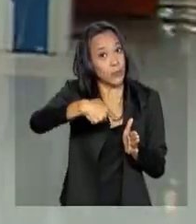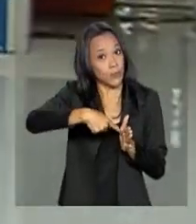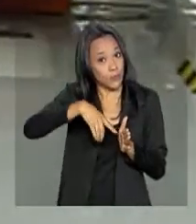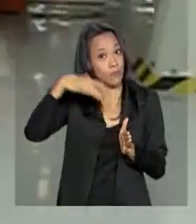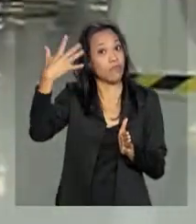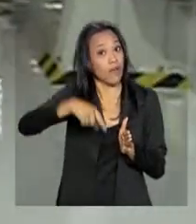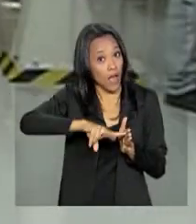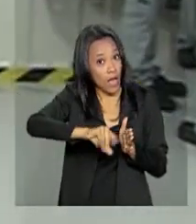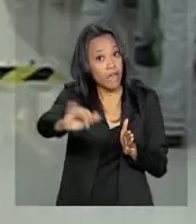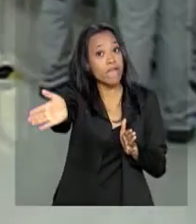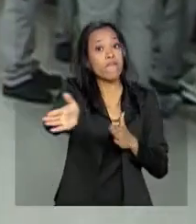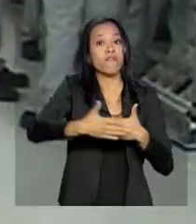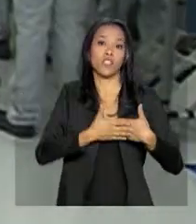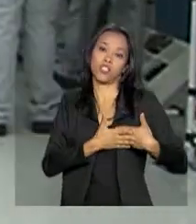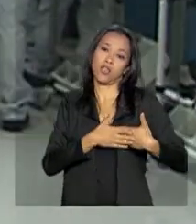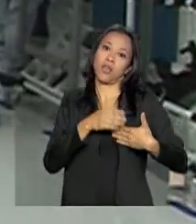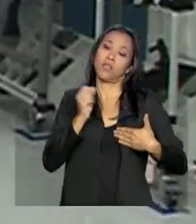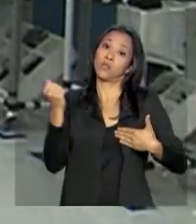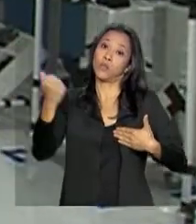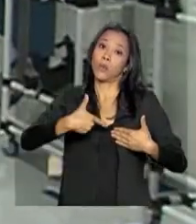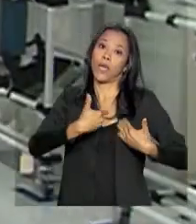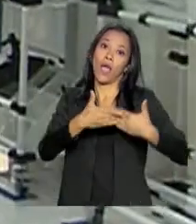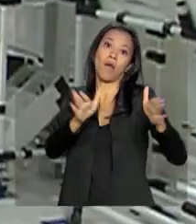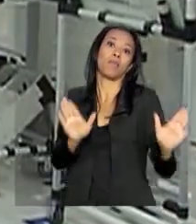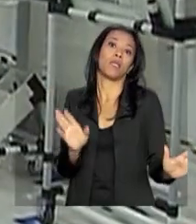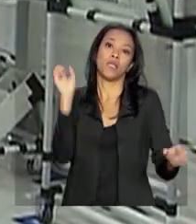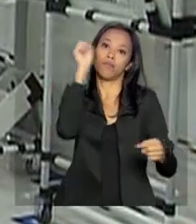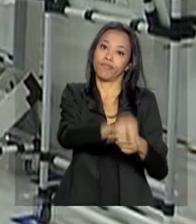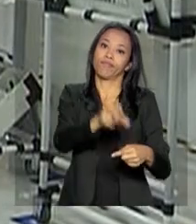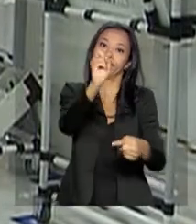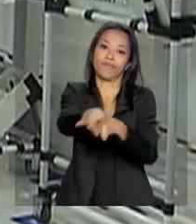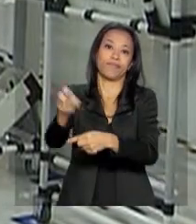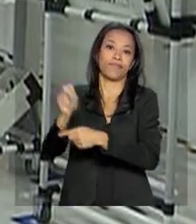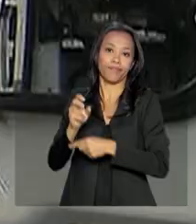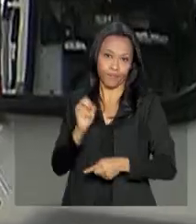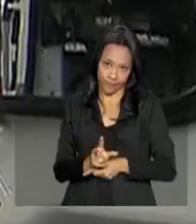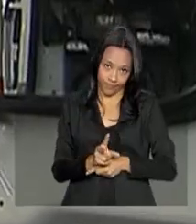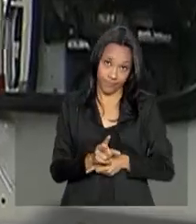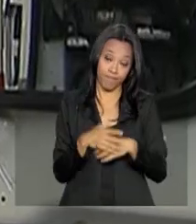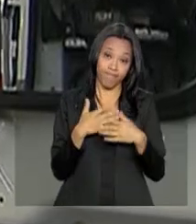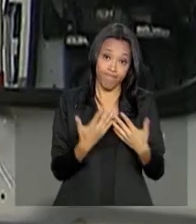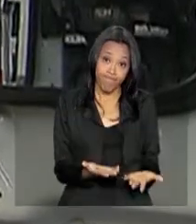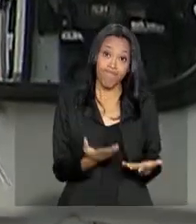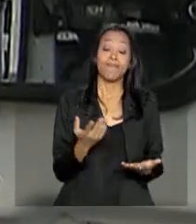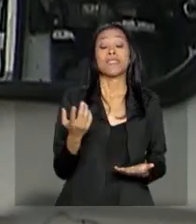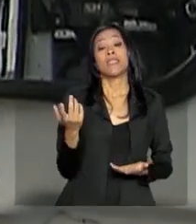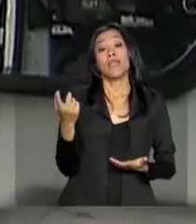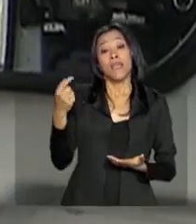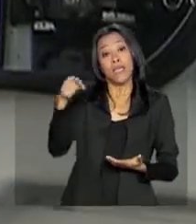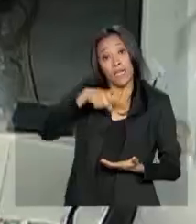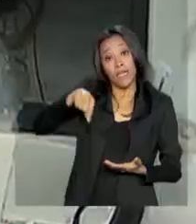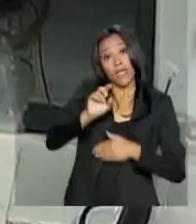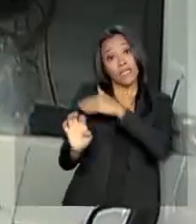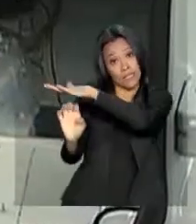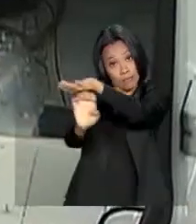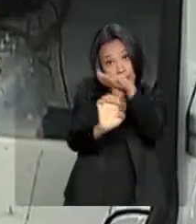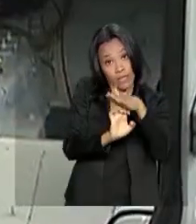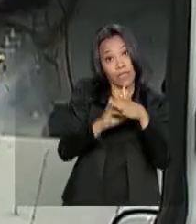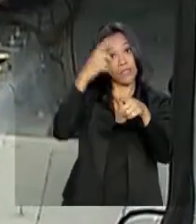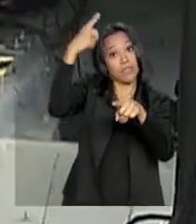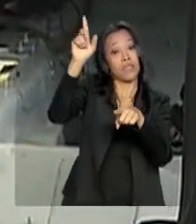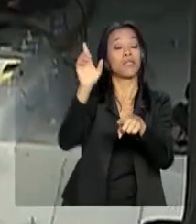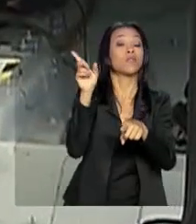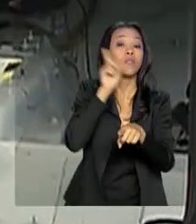mais fechar do que abrir vagas no mercado de trabalho. E as empresas norte-americanas, que são afetadas